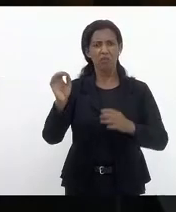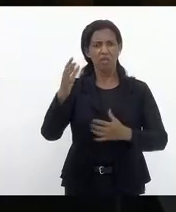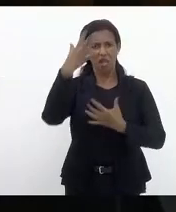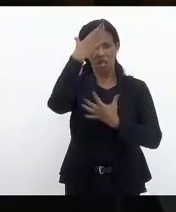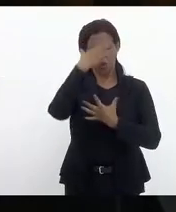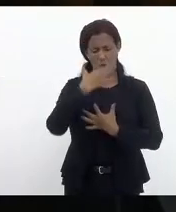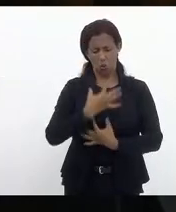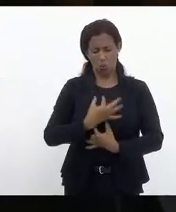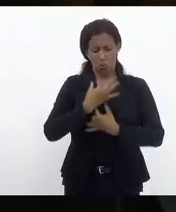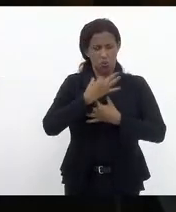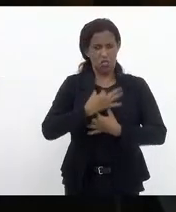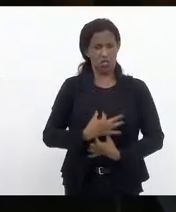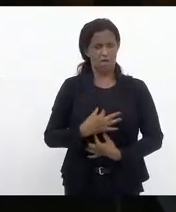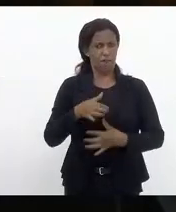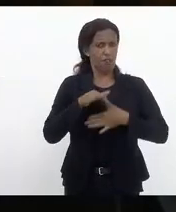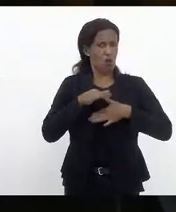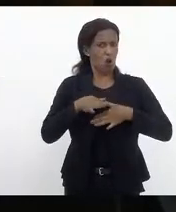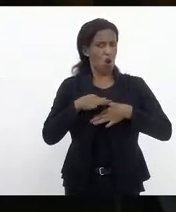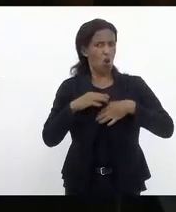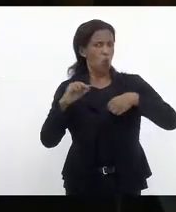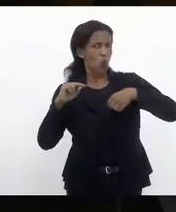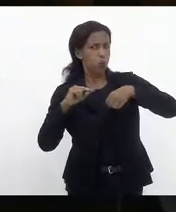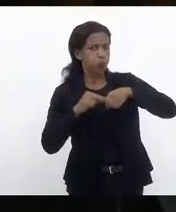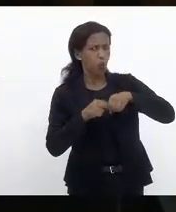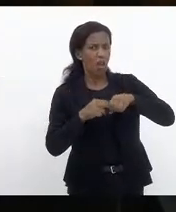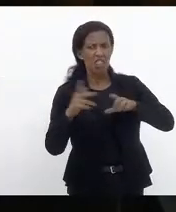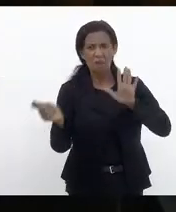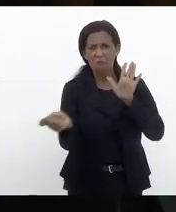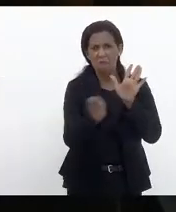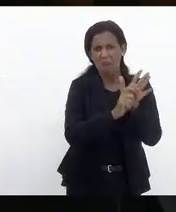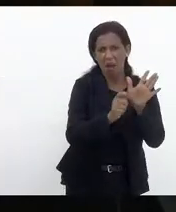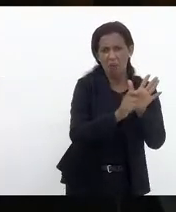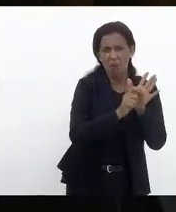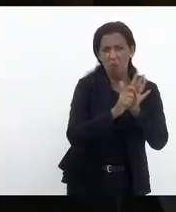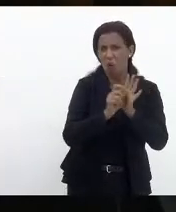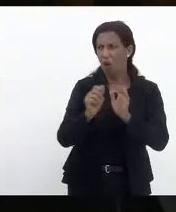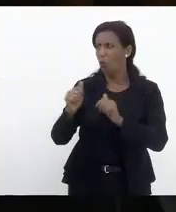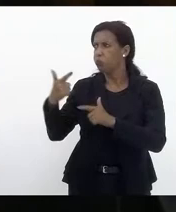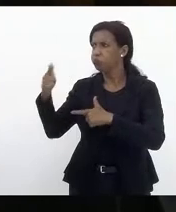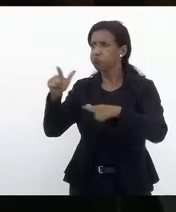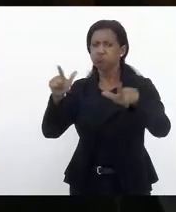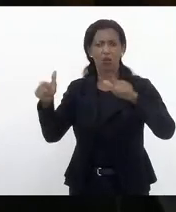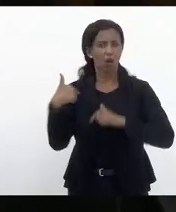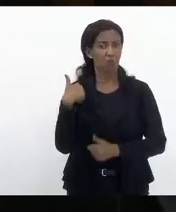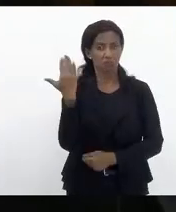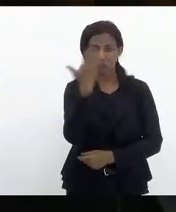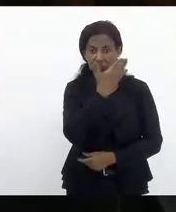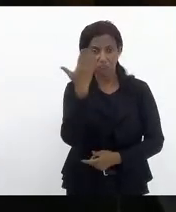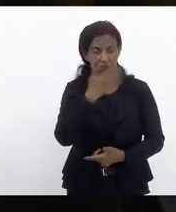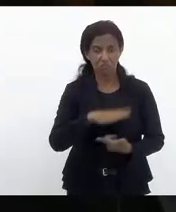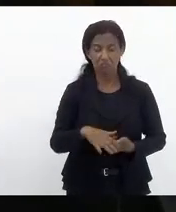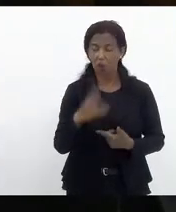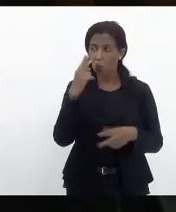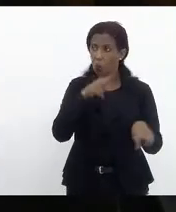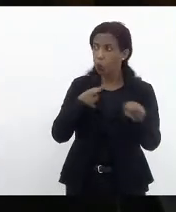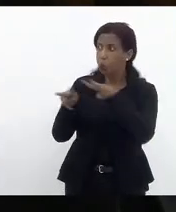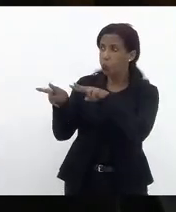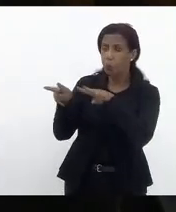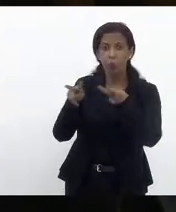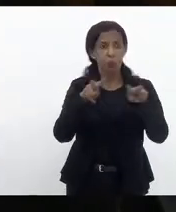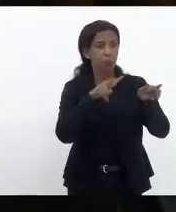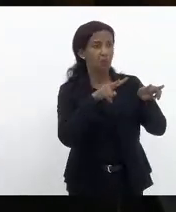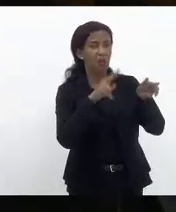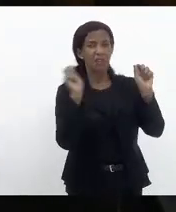ânus não observamos ninguém fumando maconha ou consumindo outras drogas não observamos ninguém